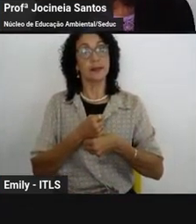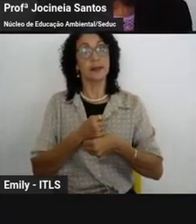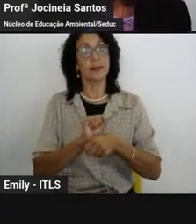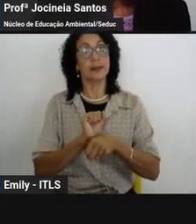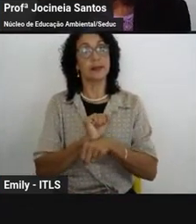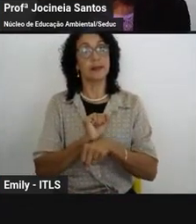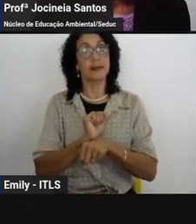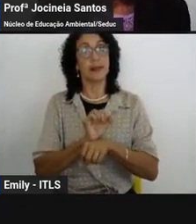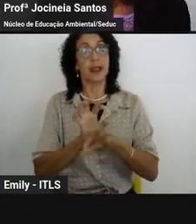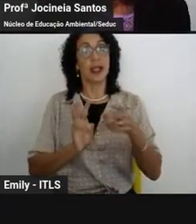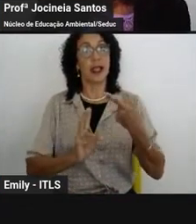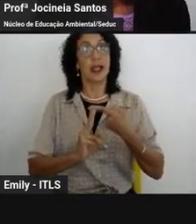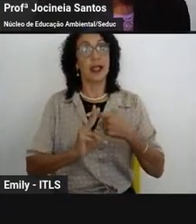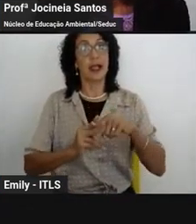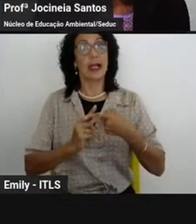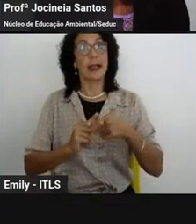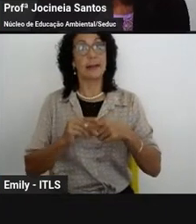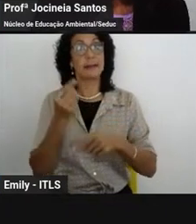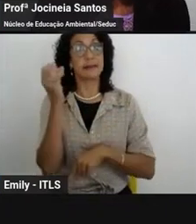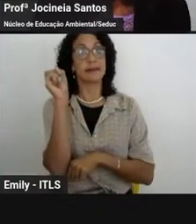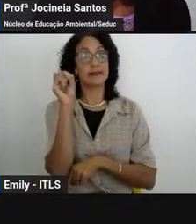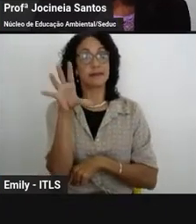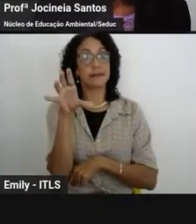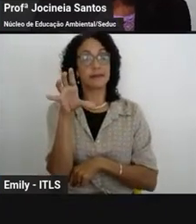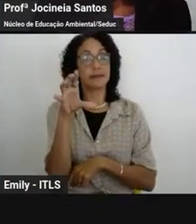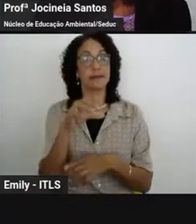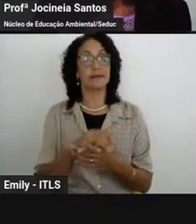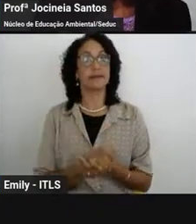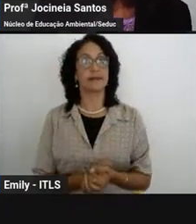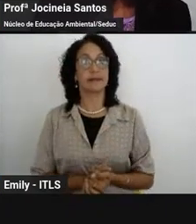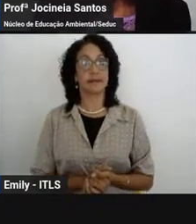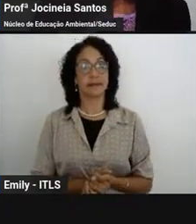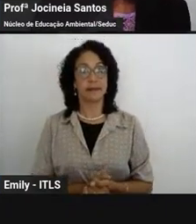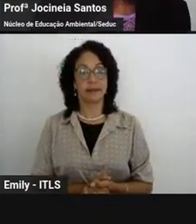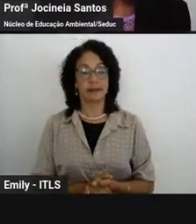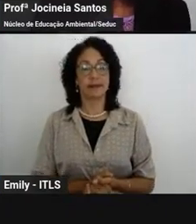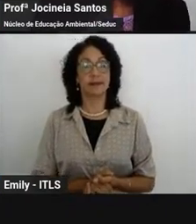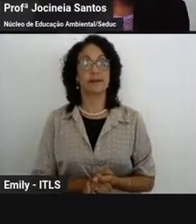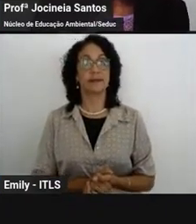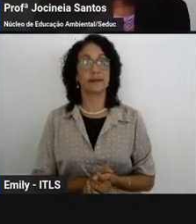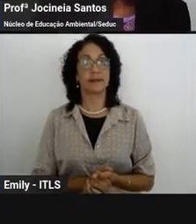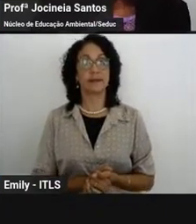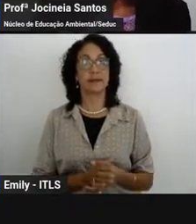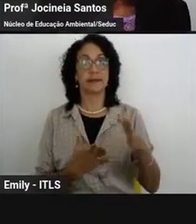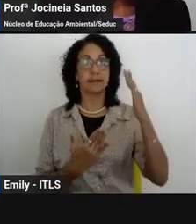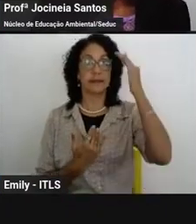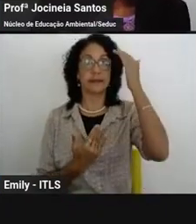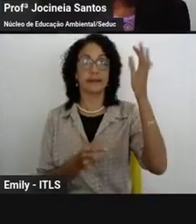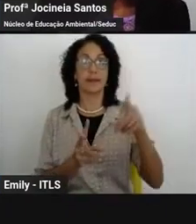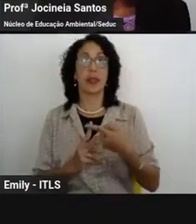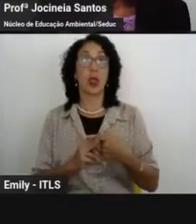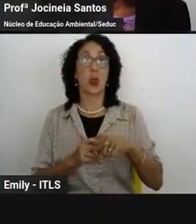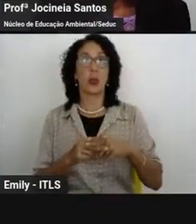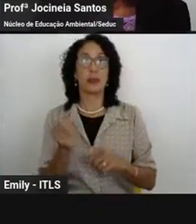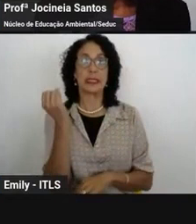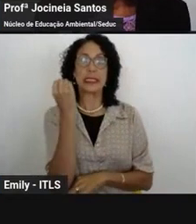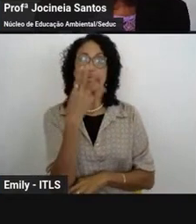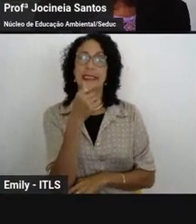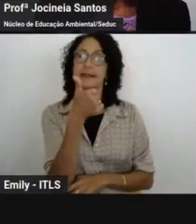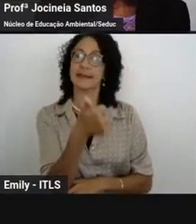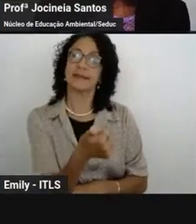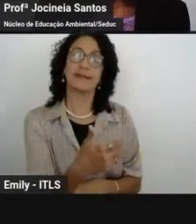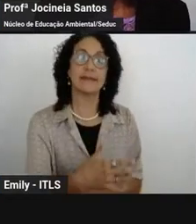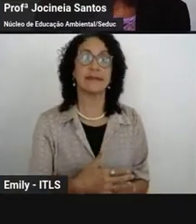forma inicial por isso optamos por escolas pilotos das quais essas